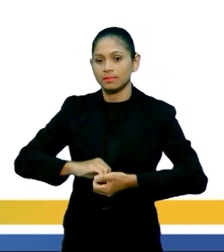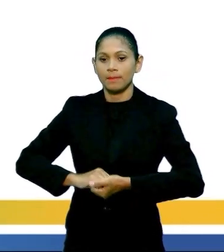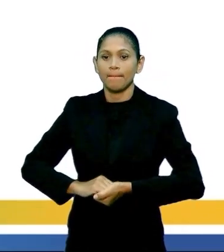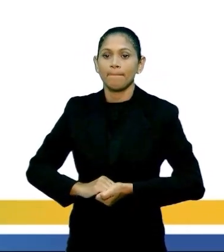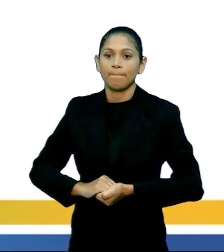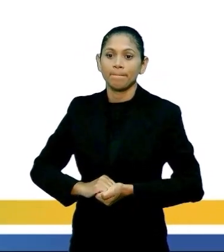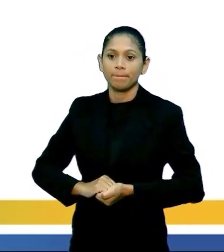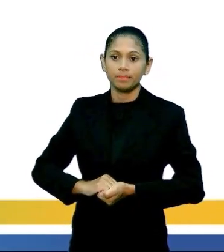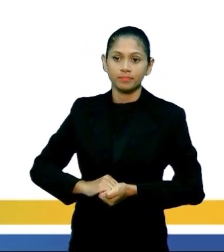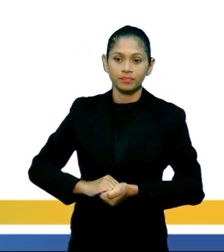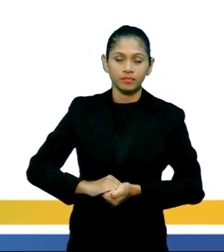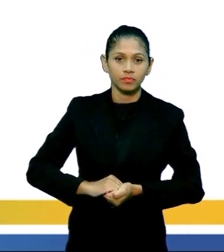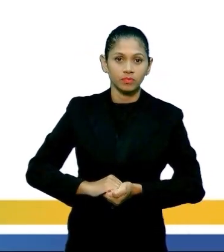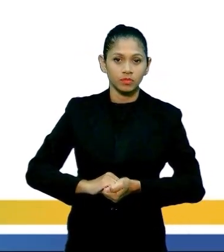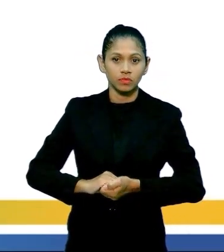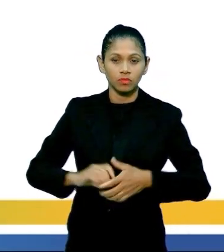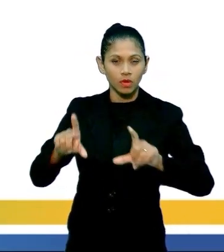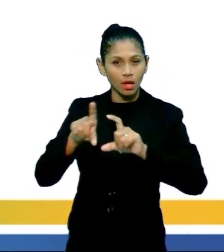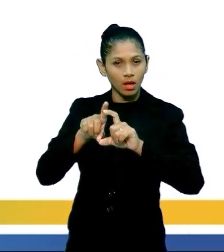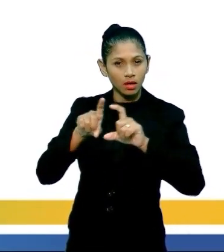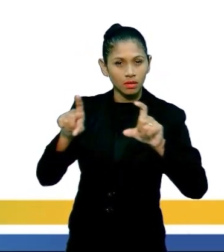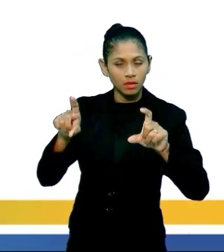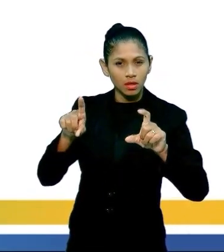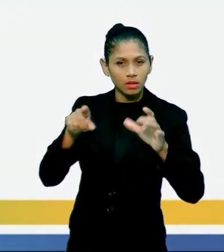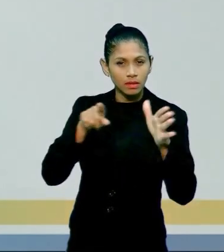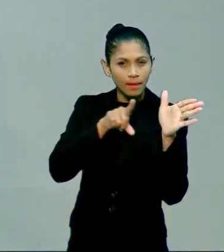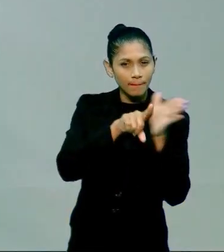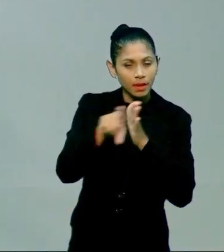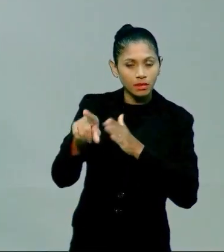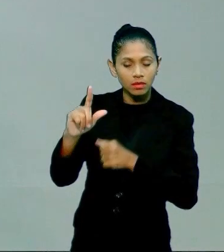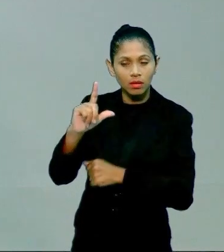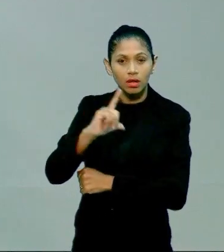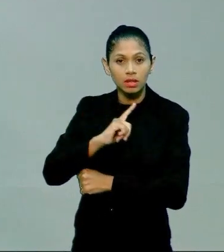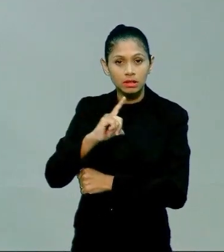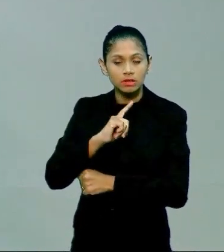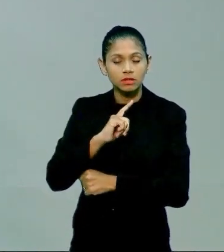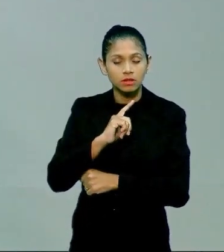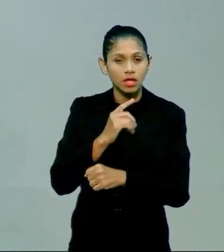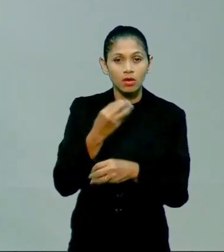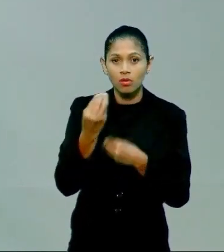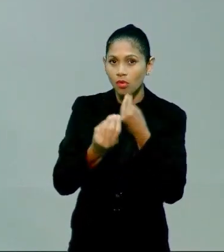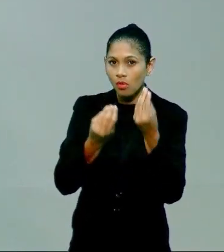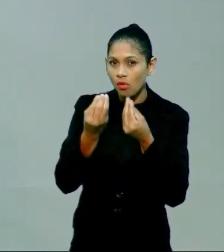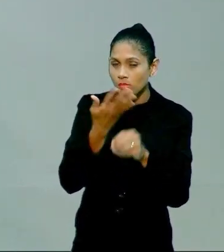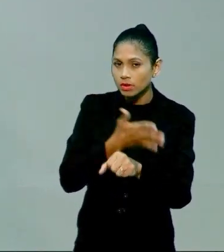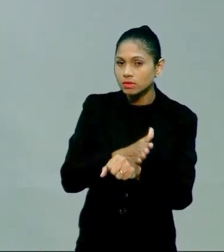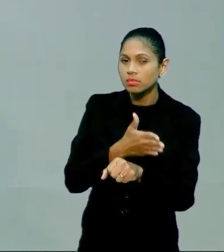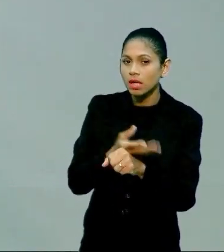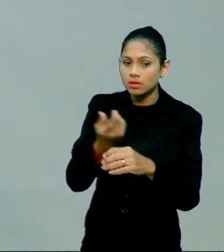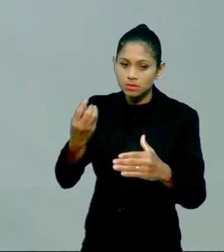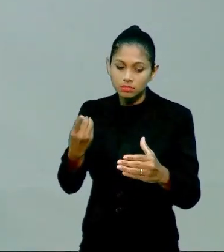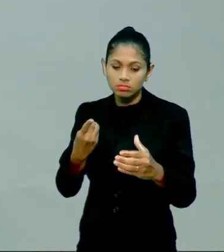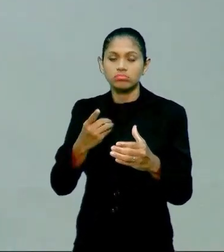a definição de como essas práticas elas são inseridas e como elas conseguem ainda serem reproduzidas amarelinha